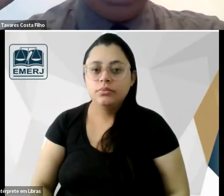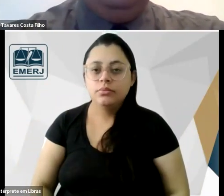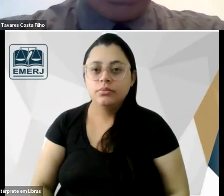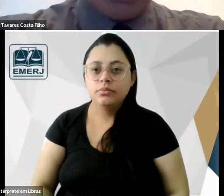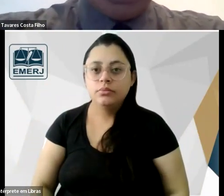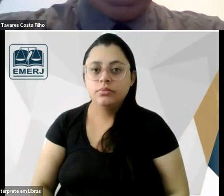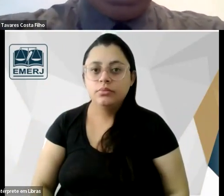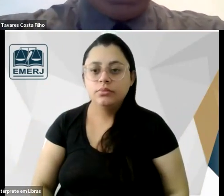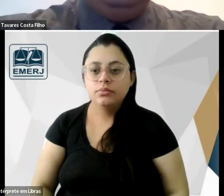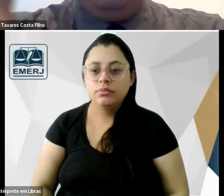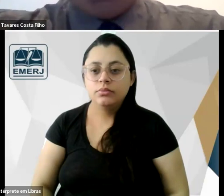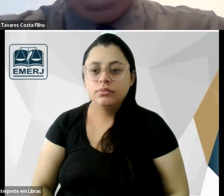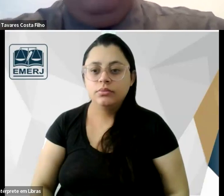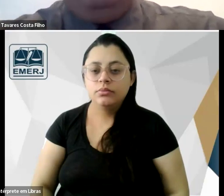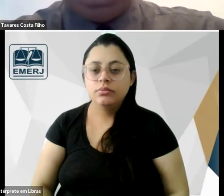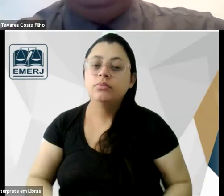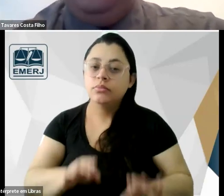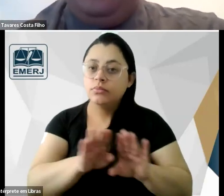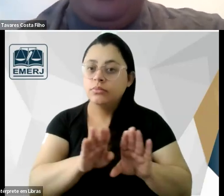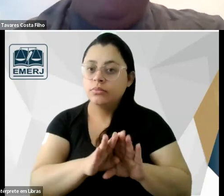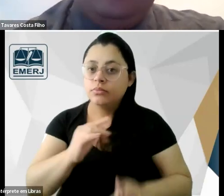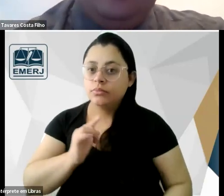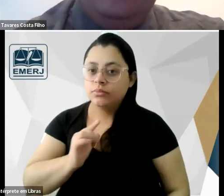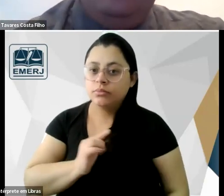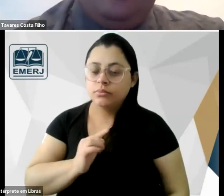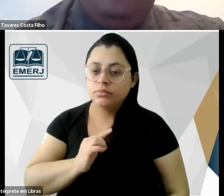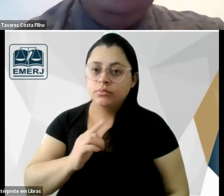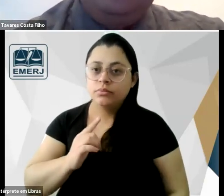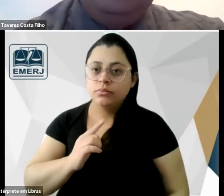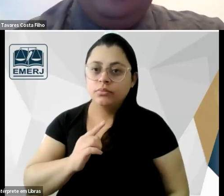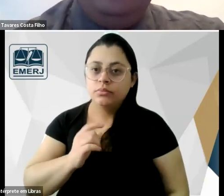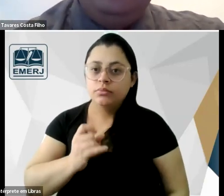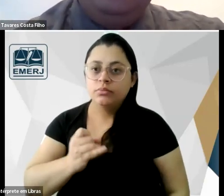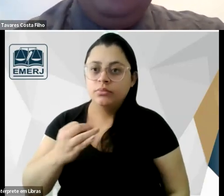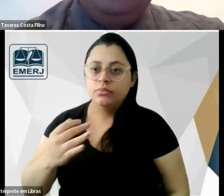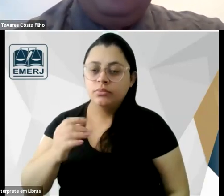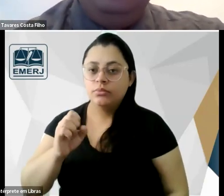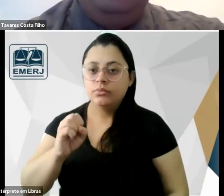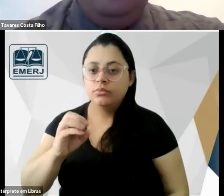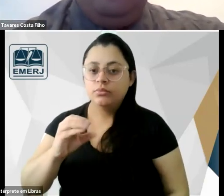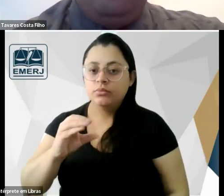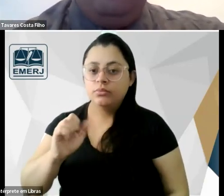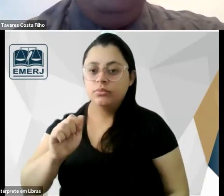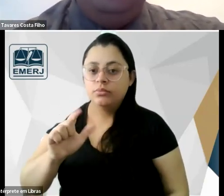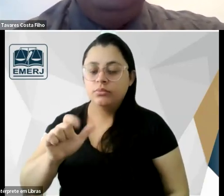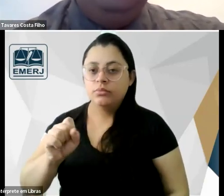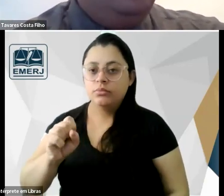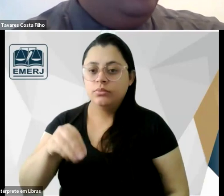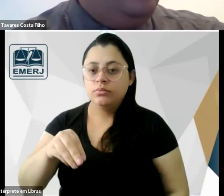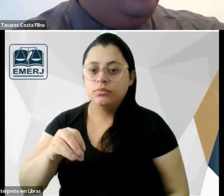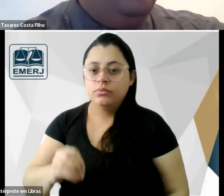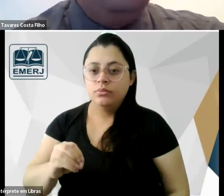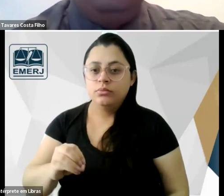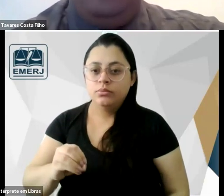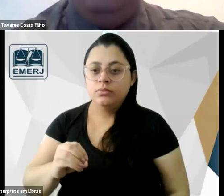e também vai ser refratário ao socialismo o chamado comunismo